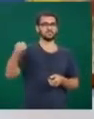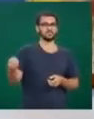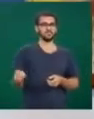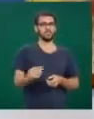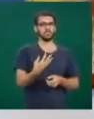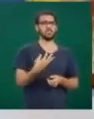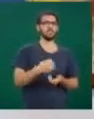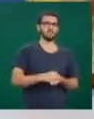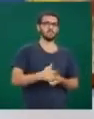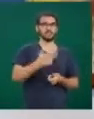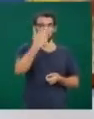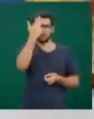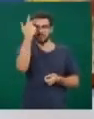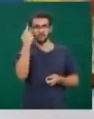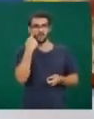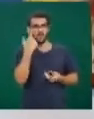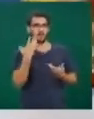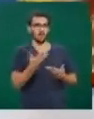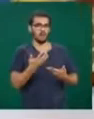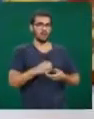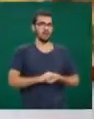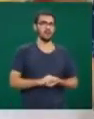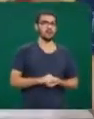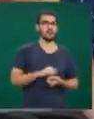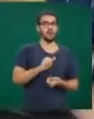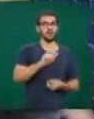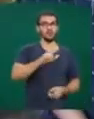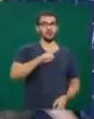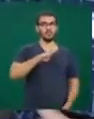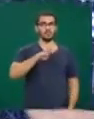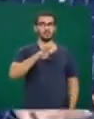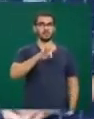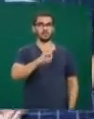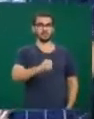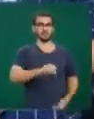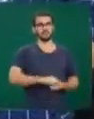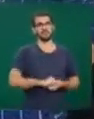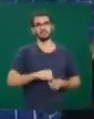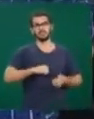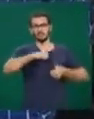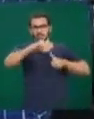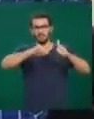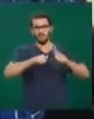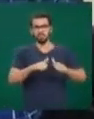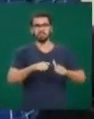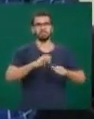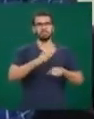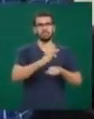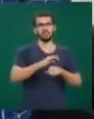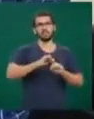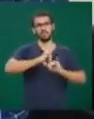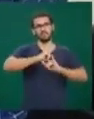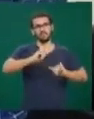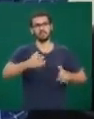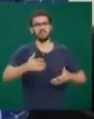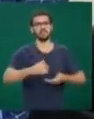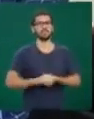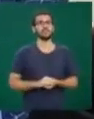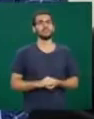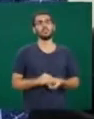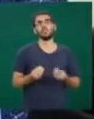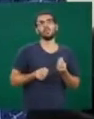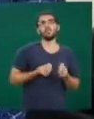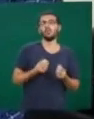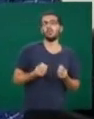web. Para ter mais informações, eu converso com Alberto Dumont, é analista de tecnologia da informação. Alberto, conta para a gente quando que